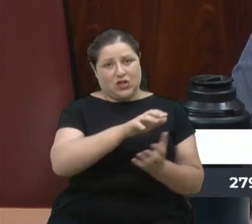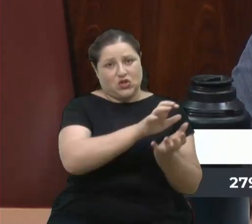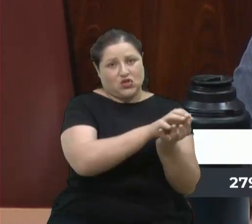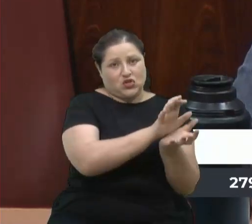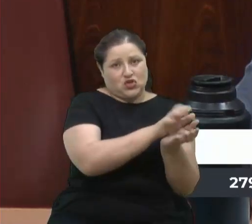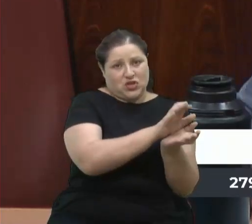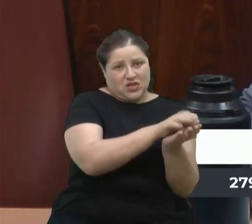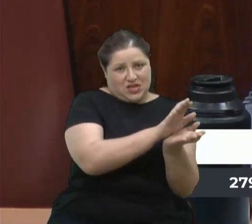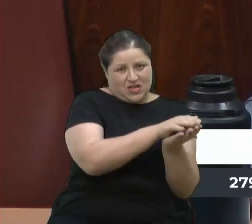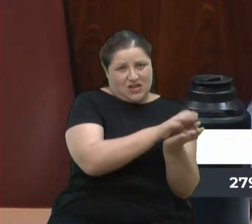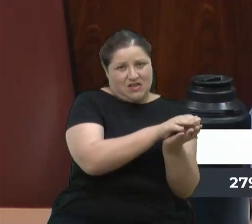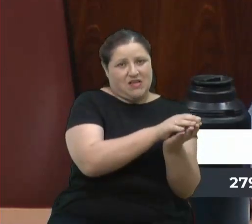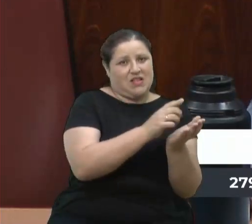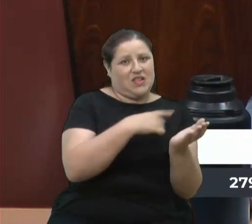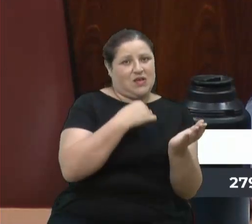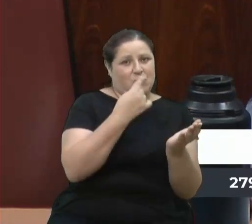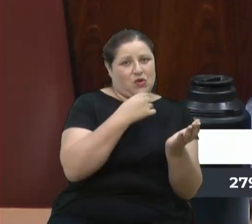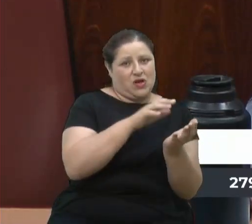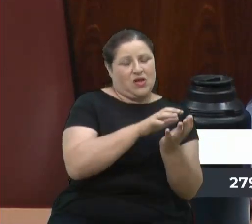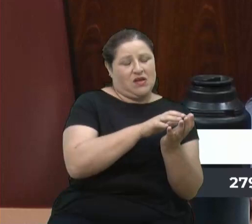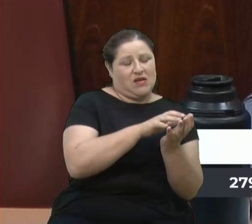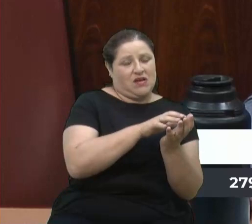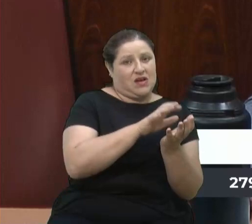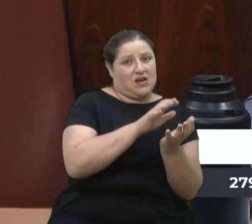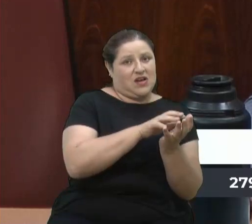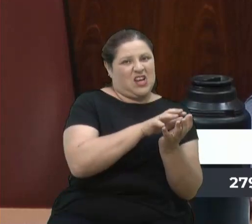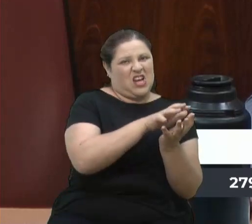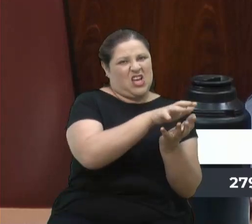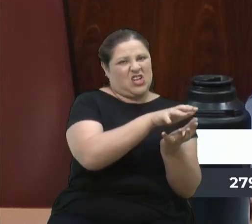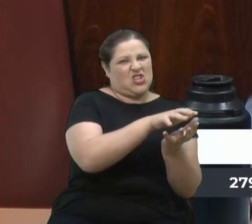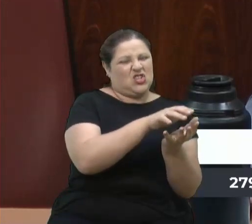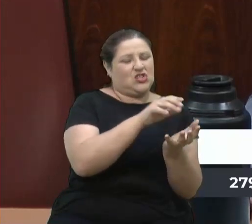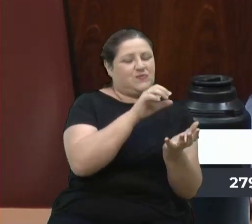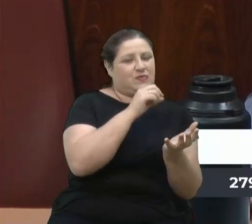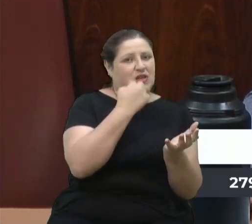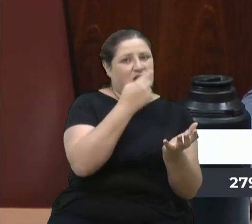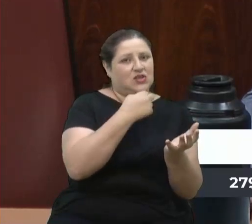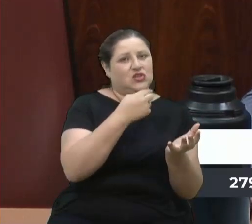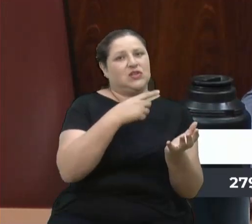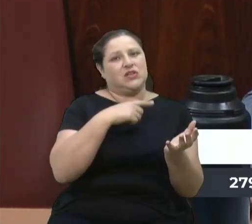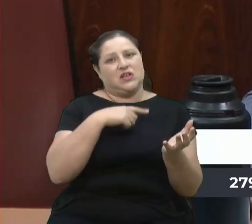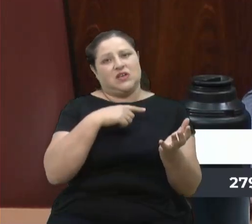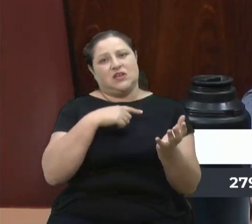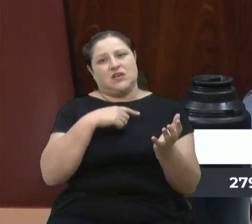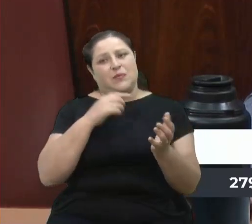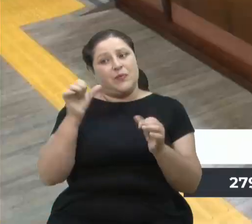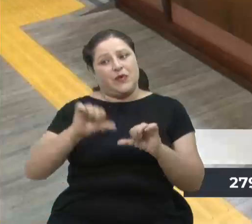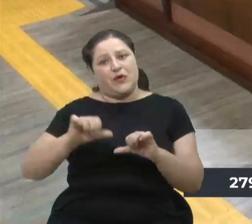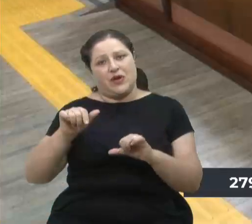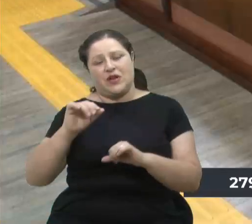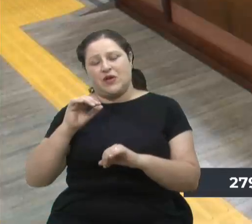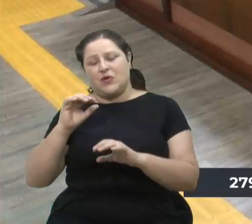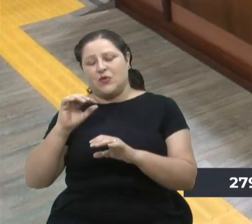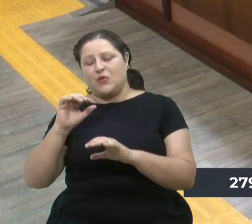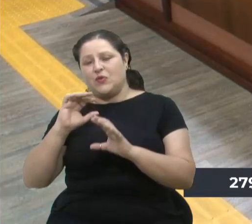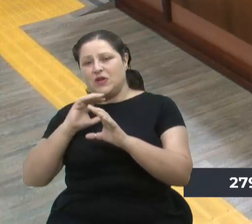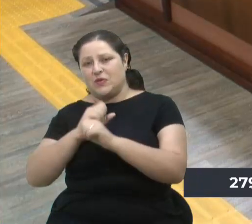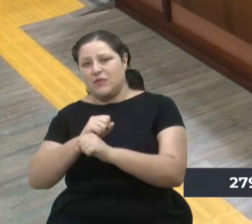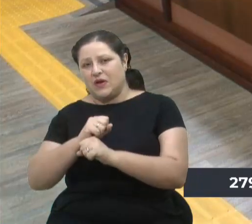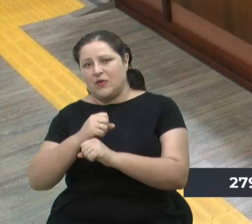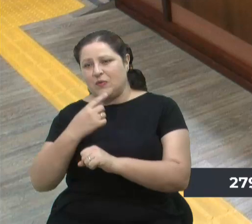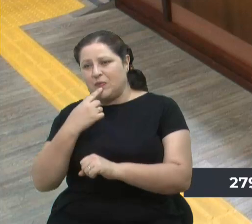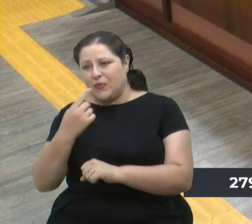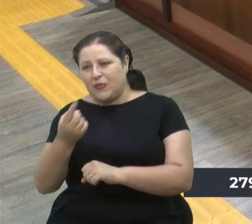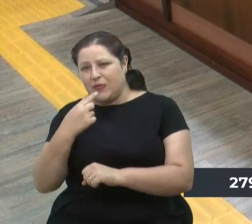muda de acordo com os interesses, já que nós estamos parafrasando o Brizola. Obrigado, vereador Scalco. Obrigado, vereador Lucas.